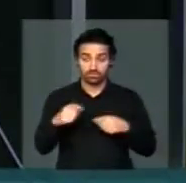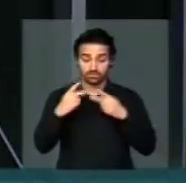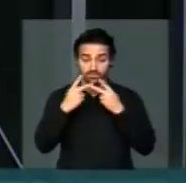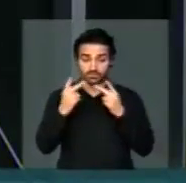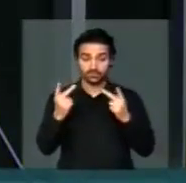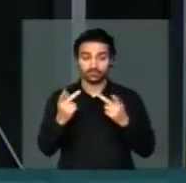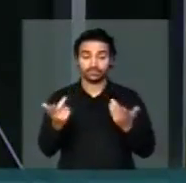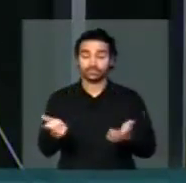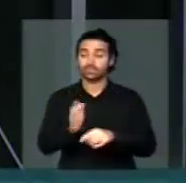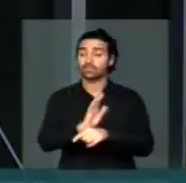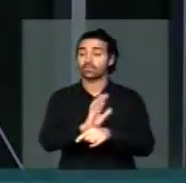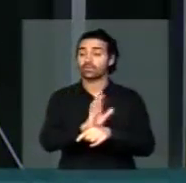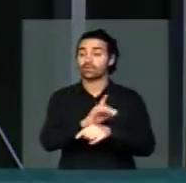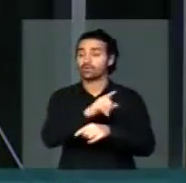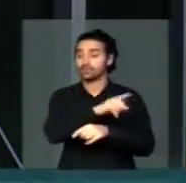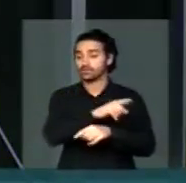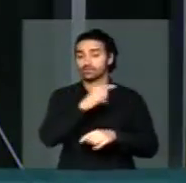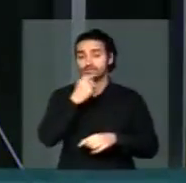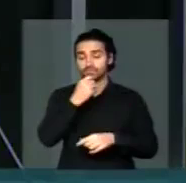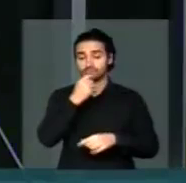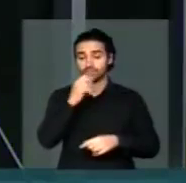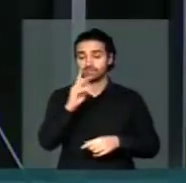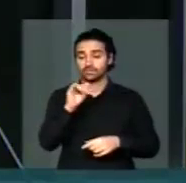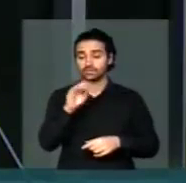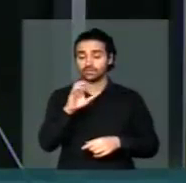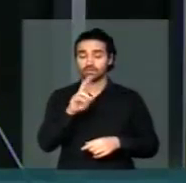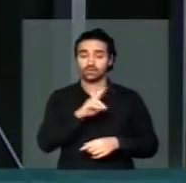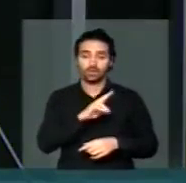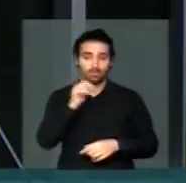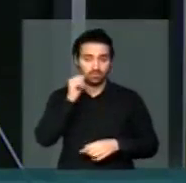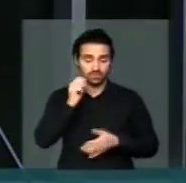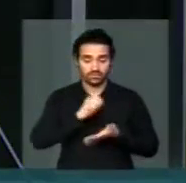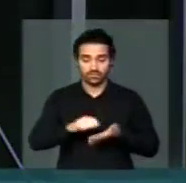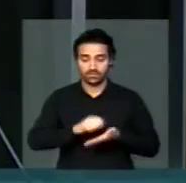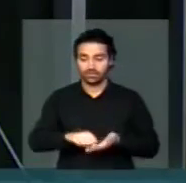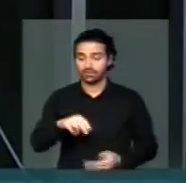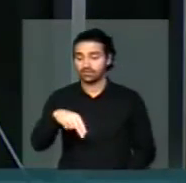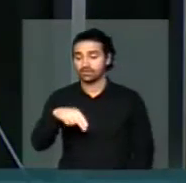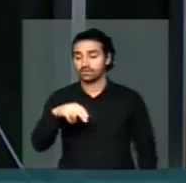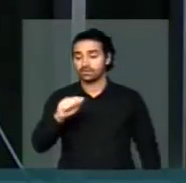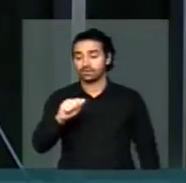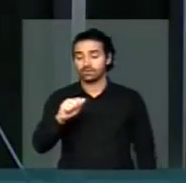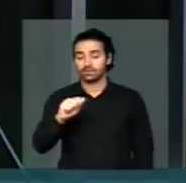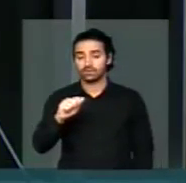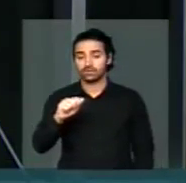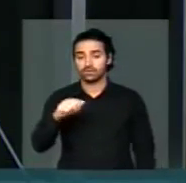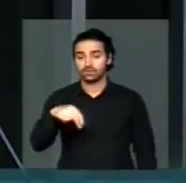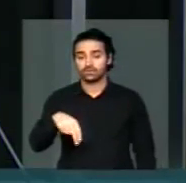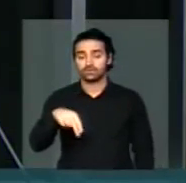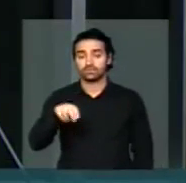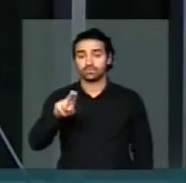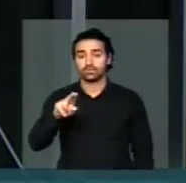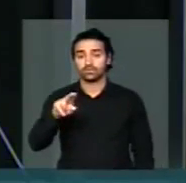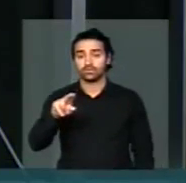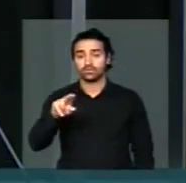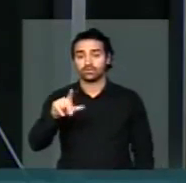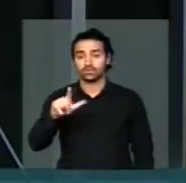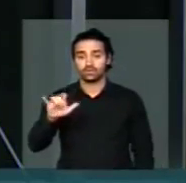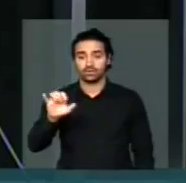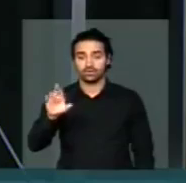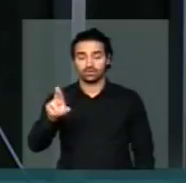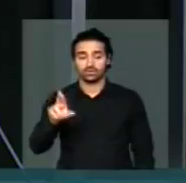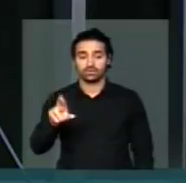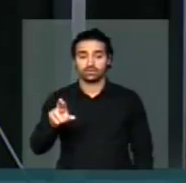filme a que o Henrique Fontana fez referência, da Ana Moulaer, é muito expressivo, muito bom nesse sentido, as